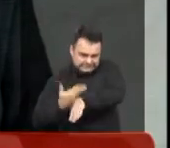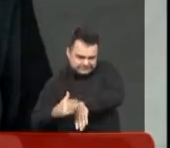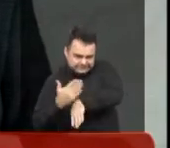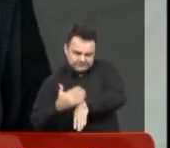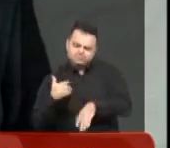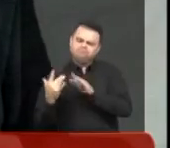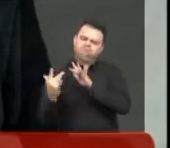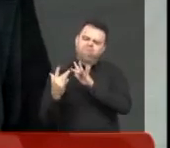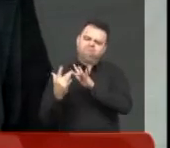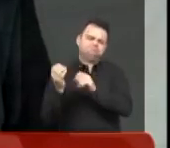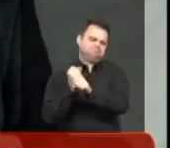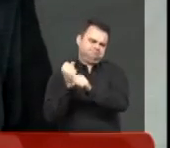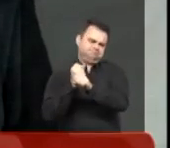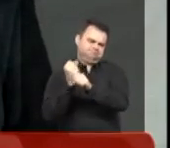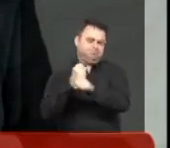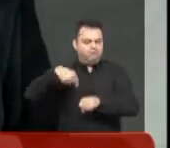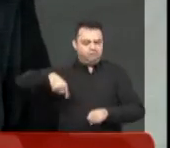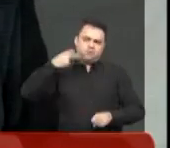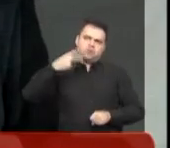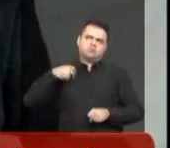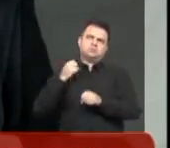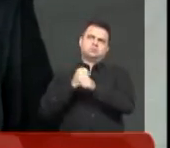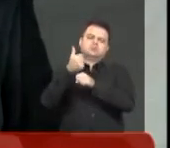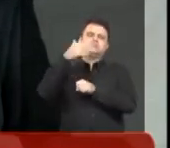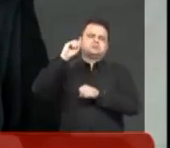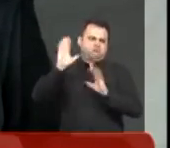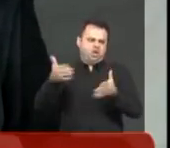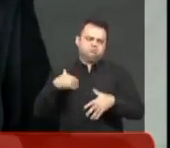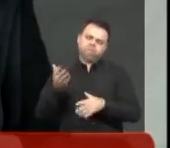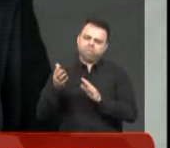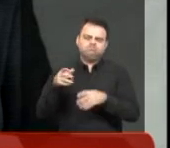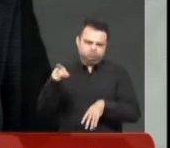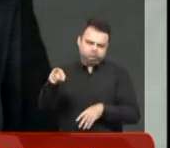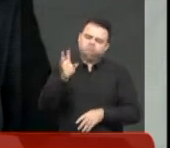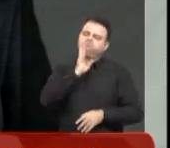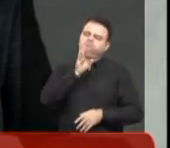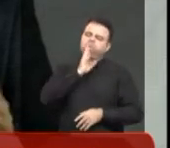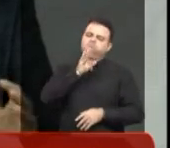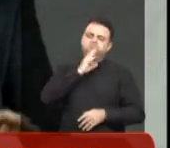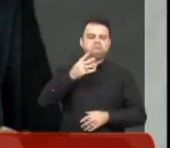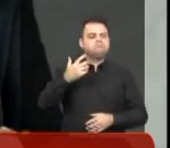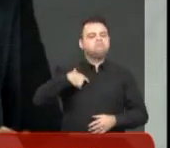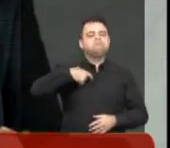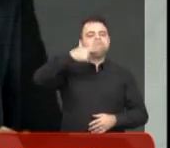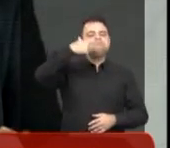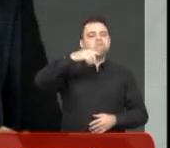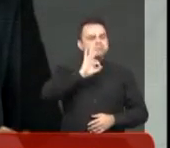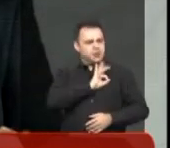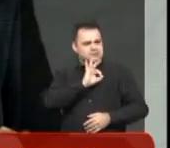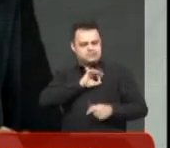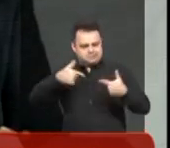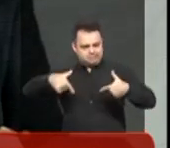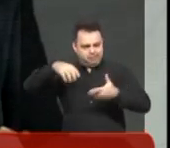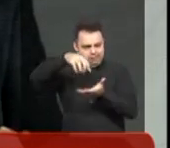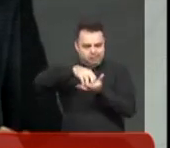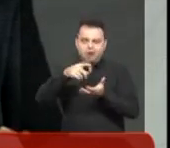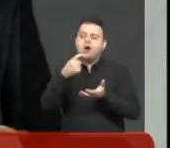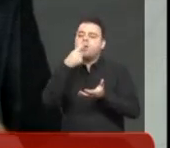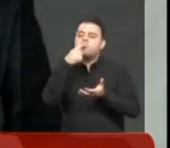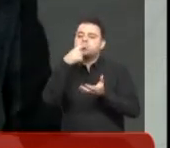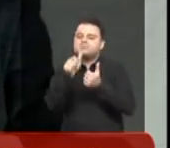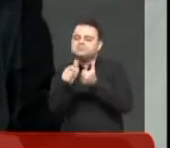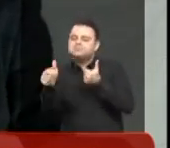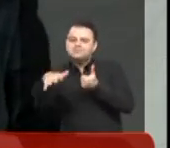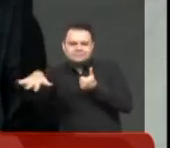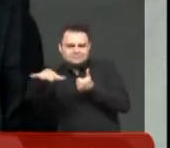como vereador. Eu me relaciono com o tiro de guerra há mais tempo do que isso. Como delegado de polícia, a delegacia onde eu trabalhava era próxima do tiro de guerra,